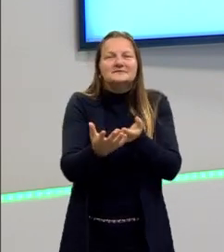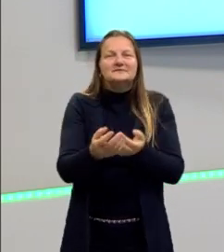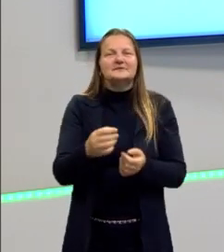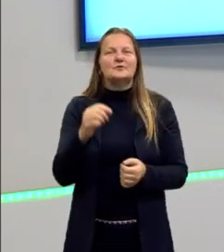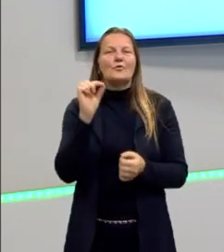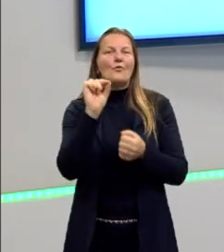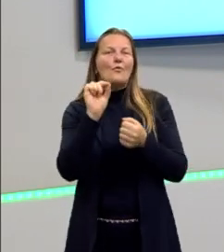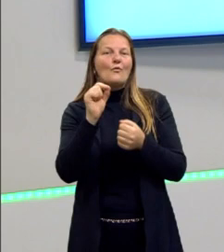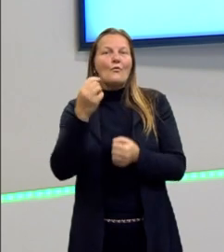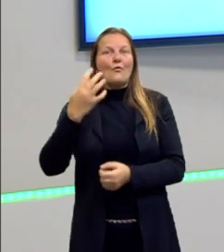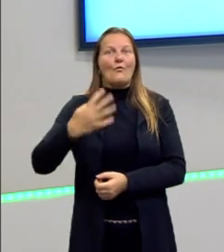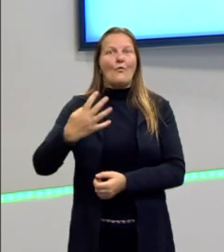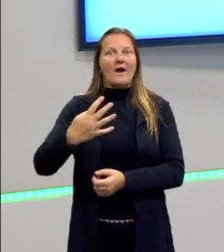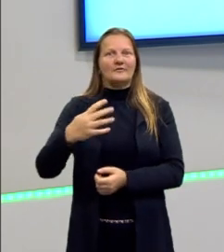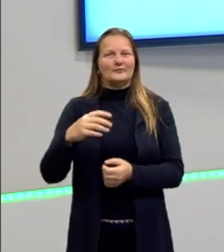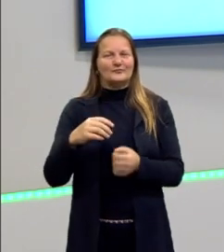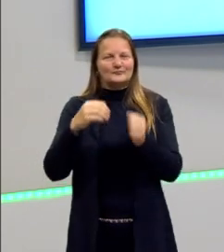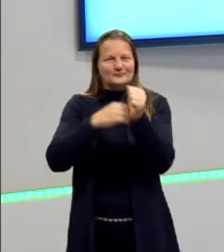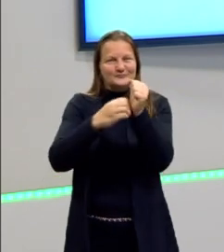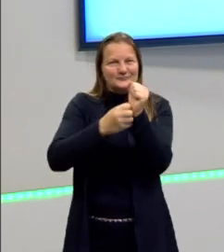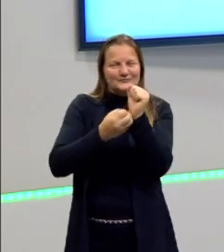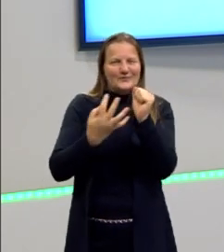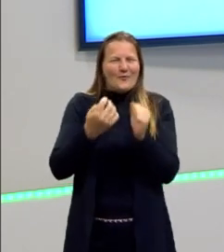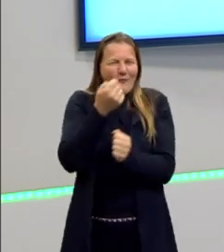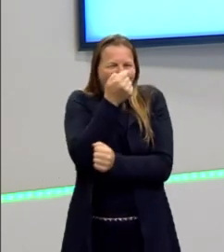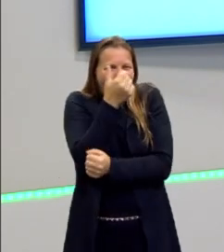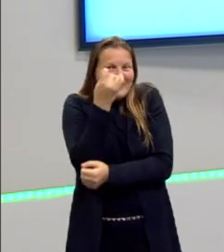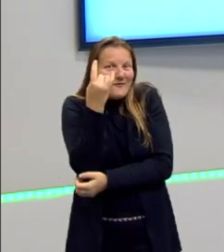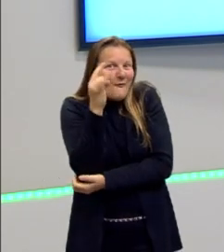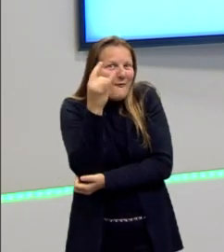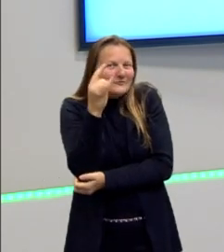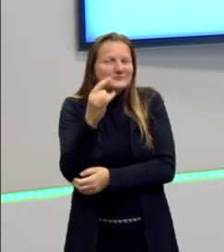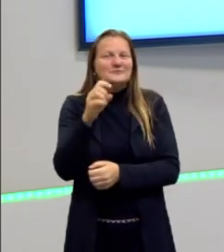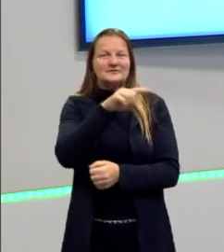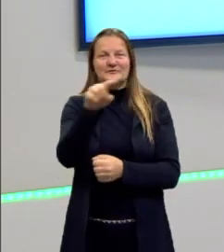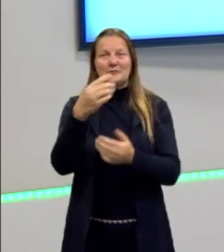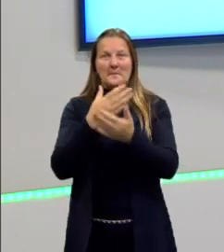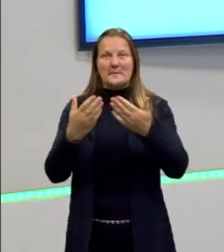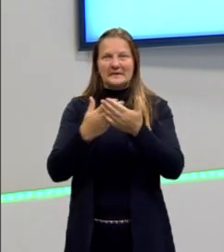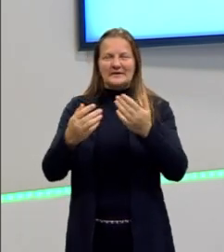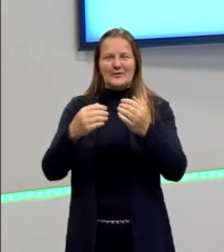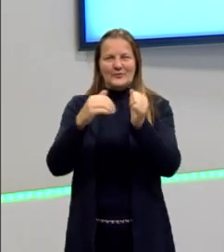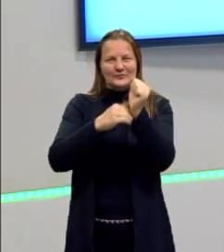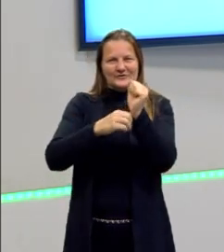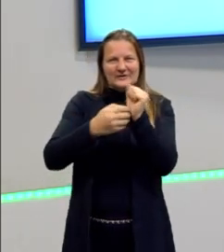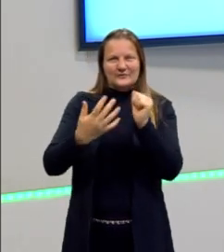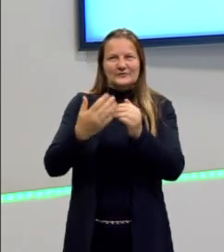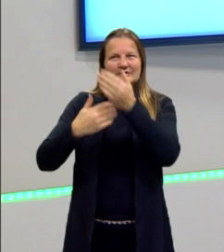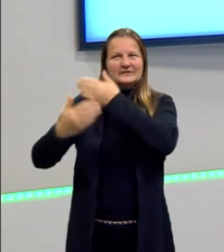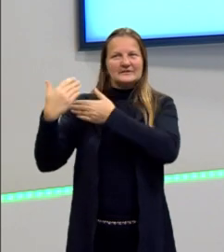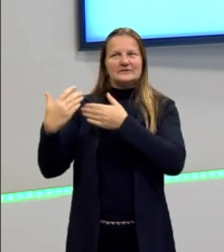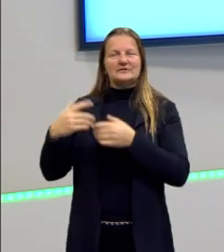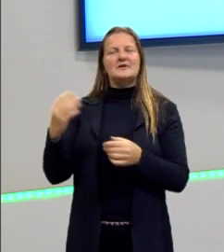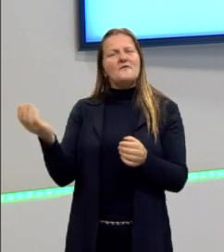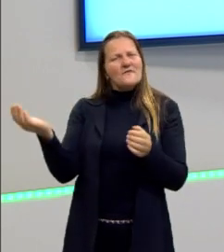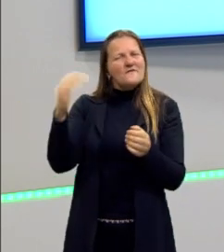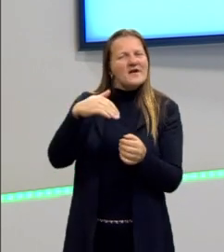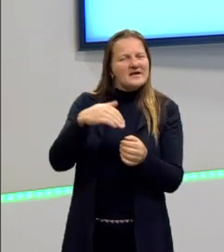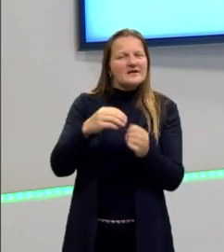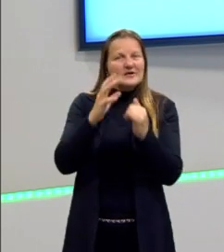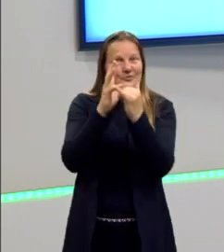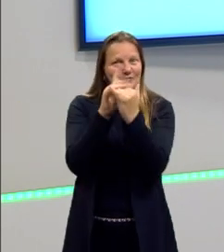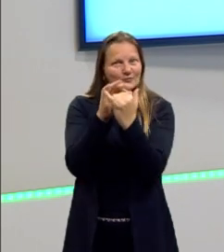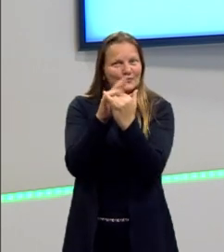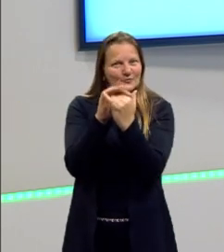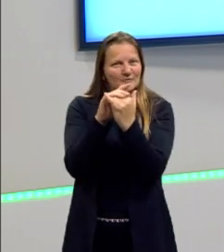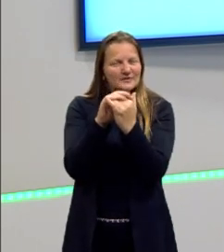quarto segredo dos cinco. O penúltimo. Se tu perdeu os segredos anteriores e as aulas anteriores, corre no canal do